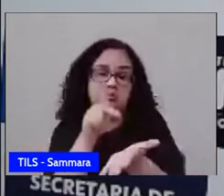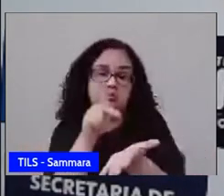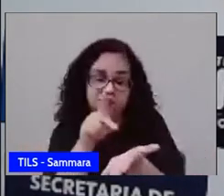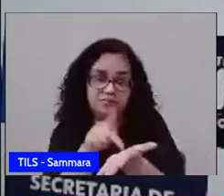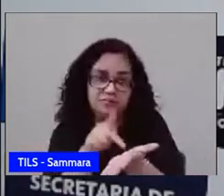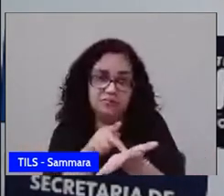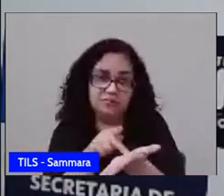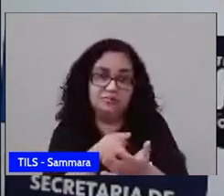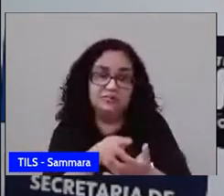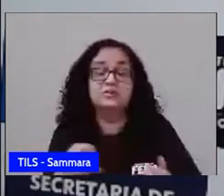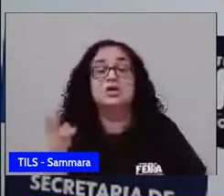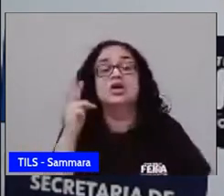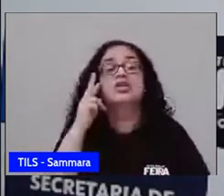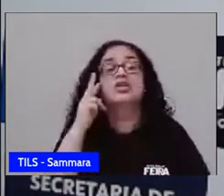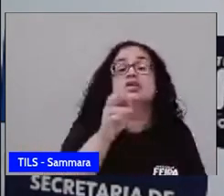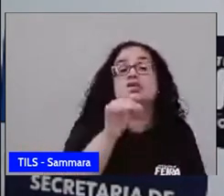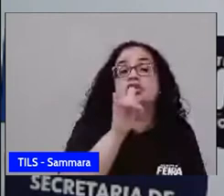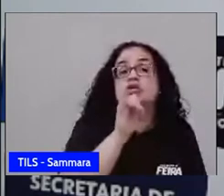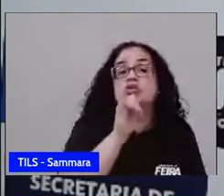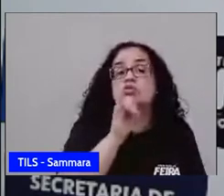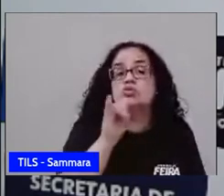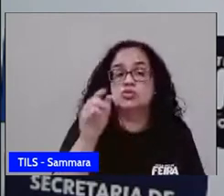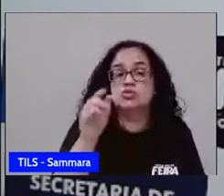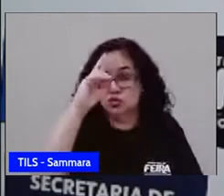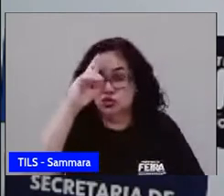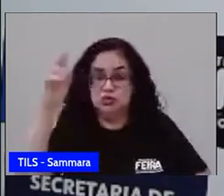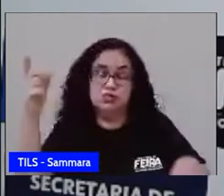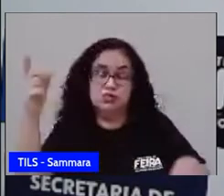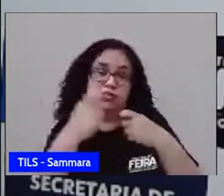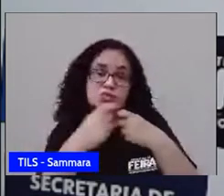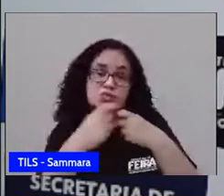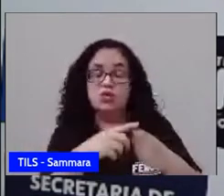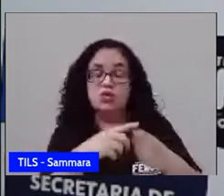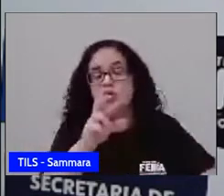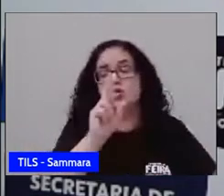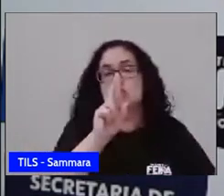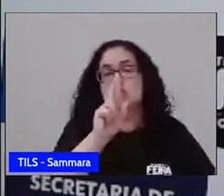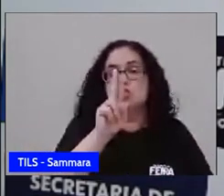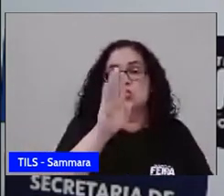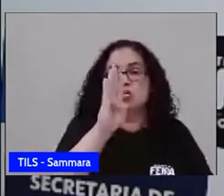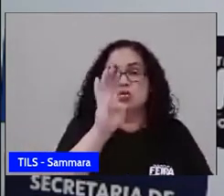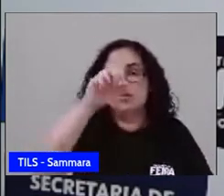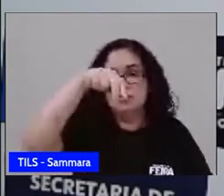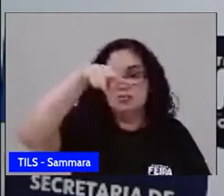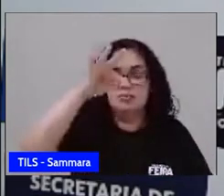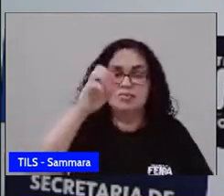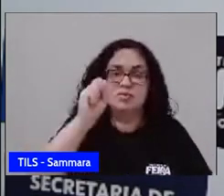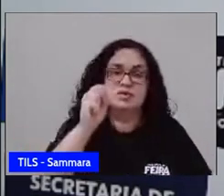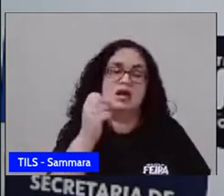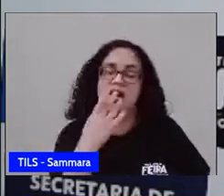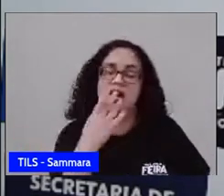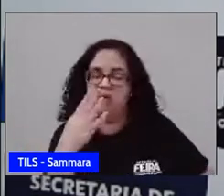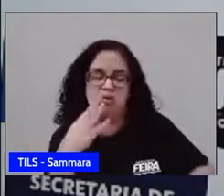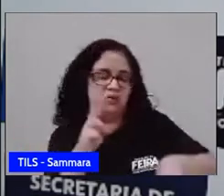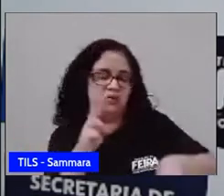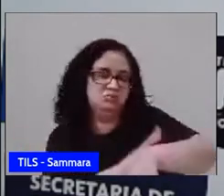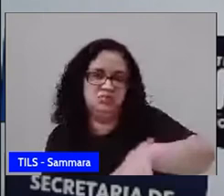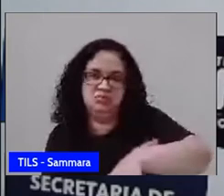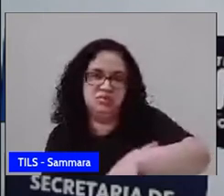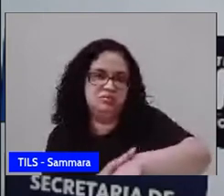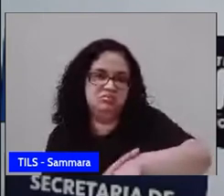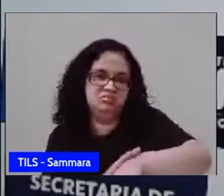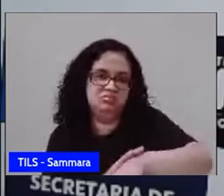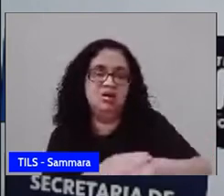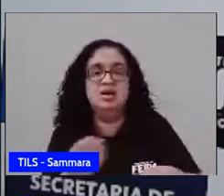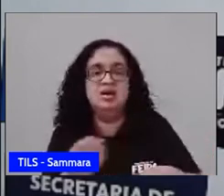né? Veja o exemplo do doutor Rubens. A cor da sua pele não o impediu de se tornar médico,